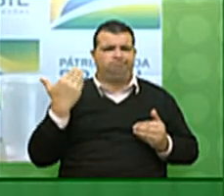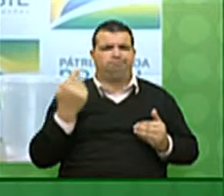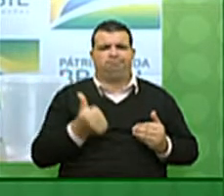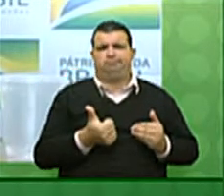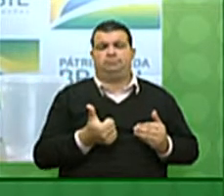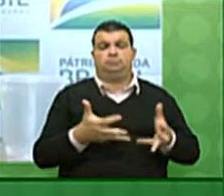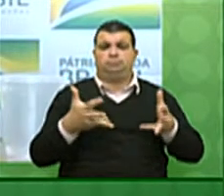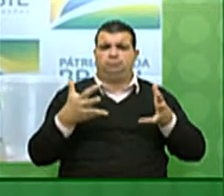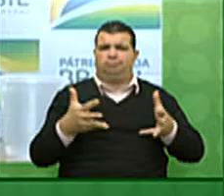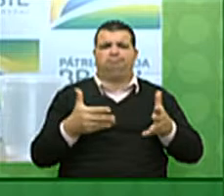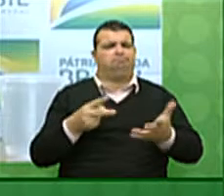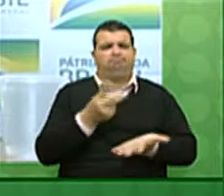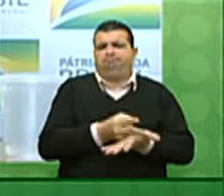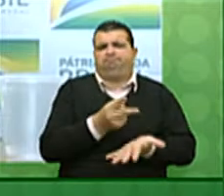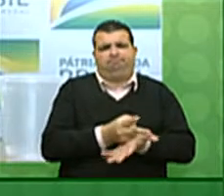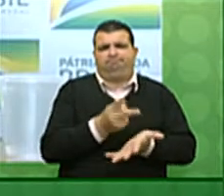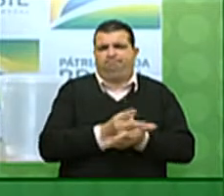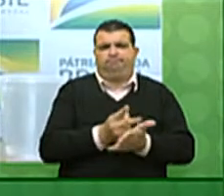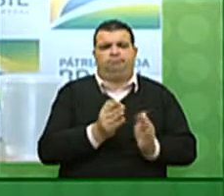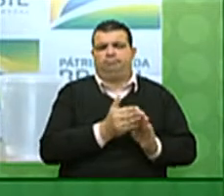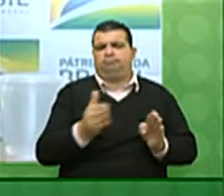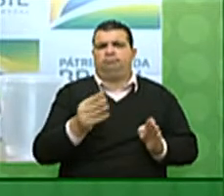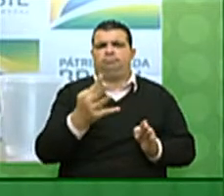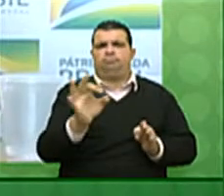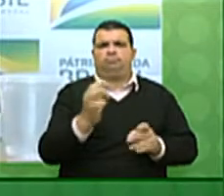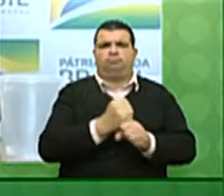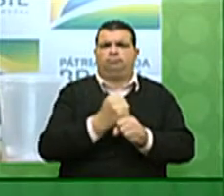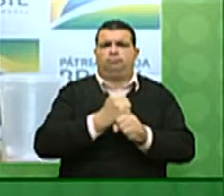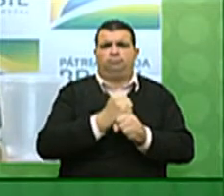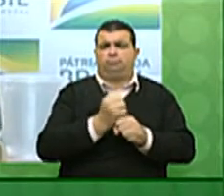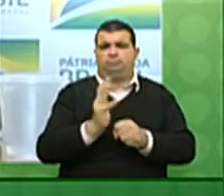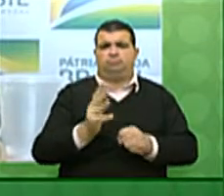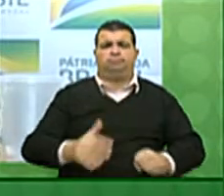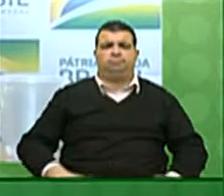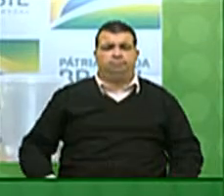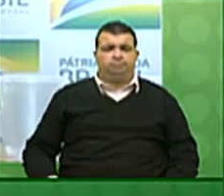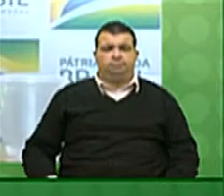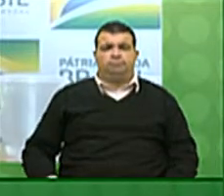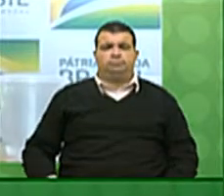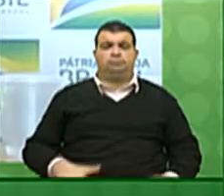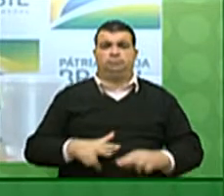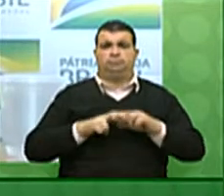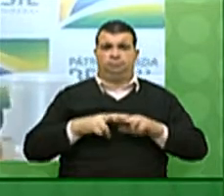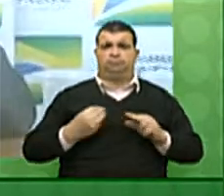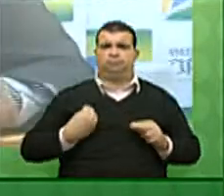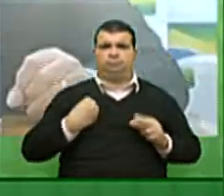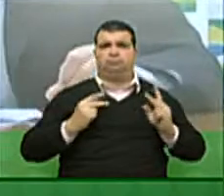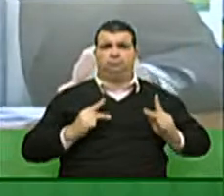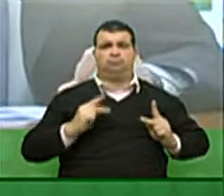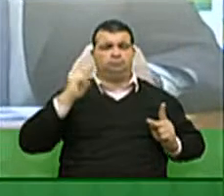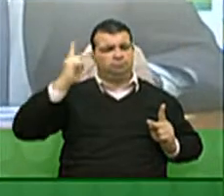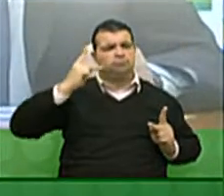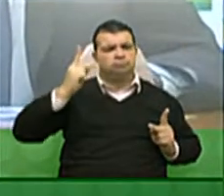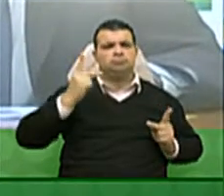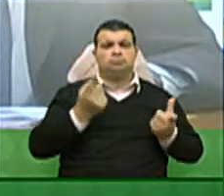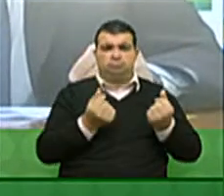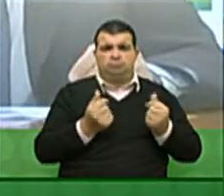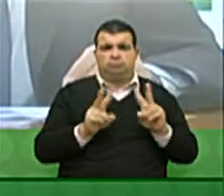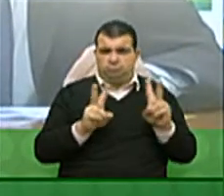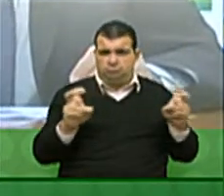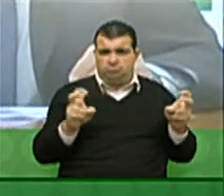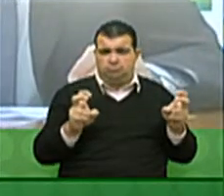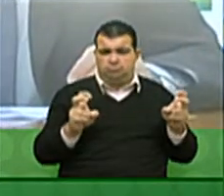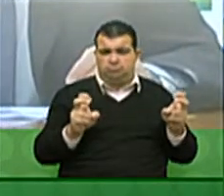marcando o passo ao longo desses últimos 40 anos. E por isso, os diversos atores políticos e econômicos